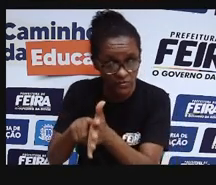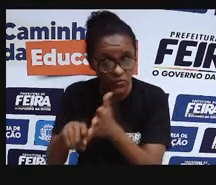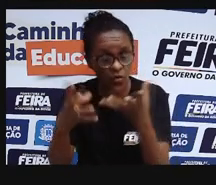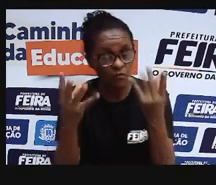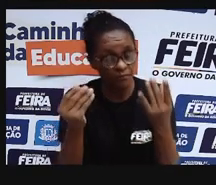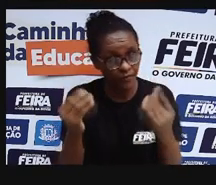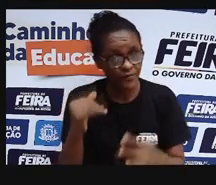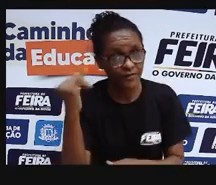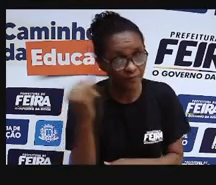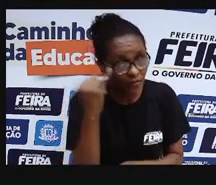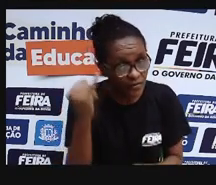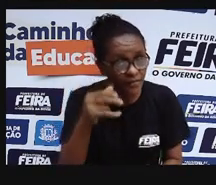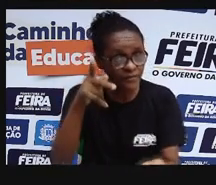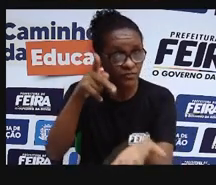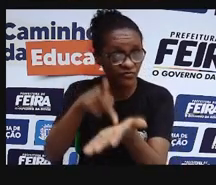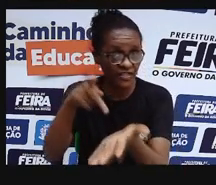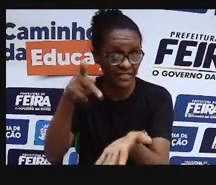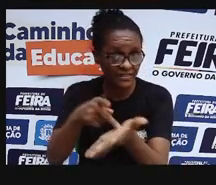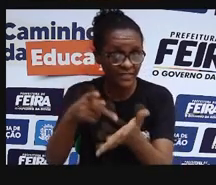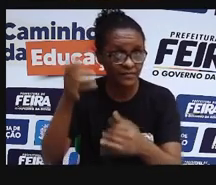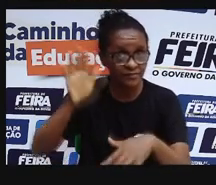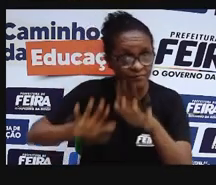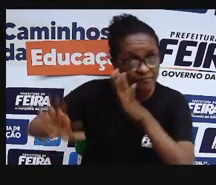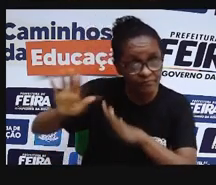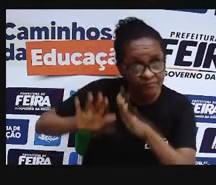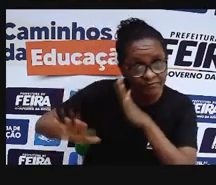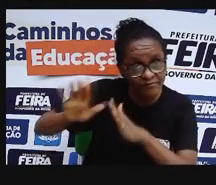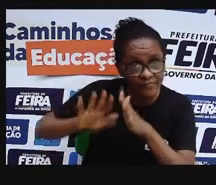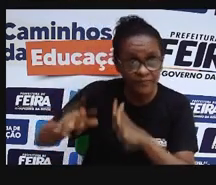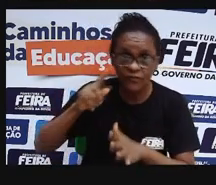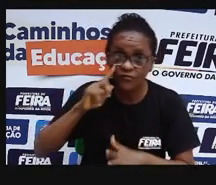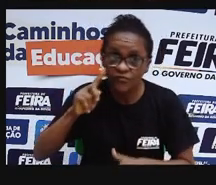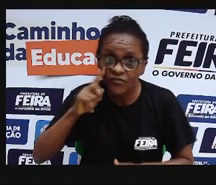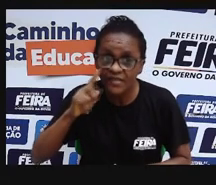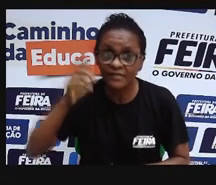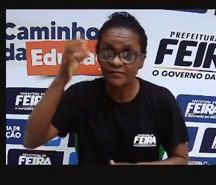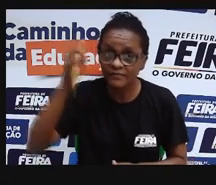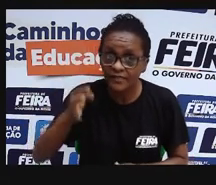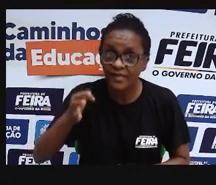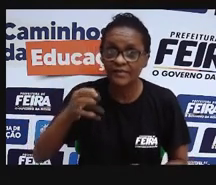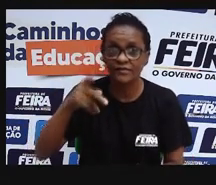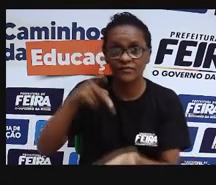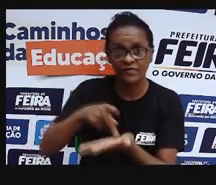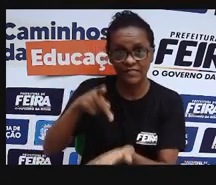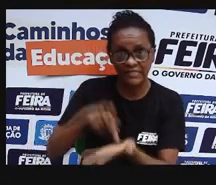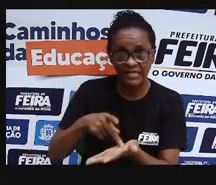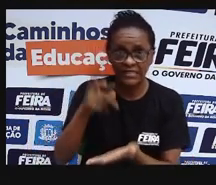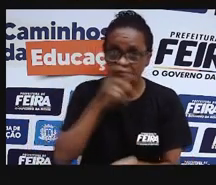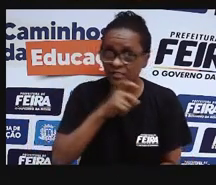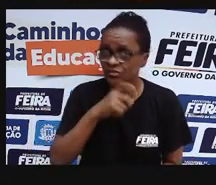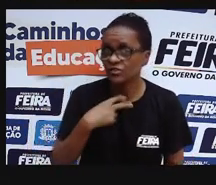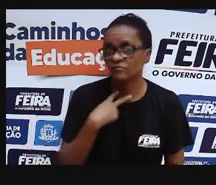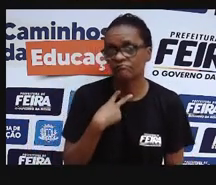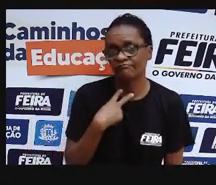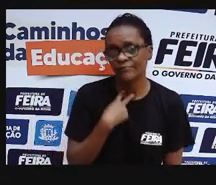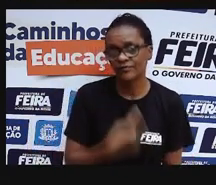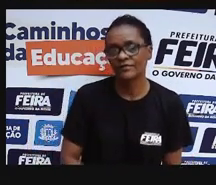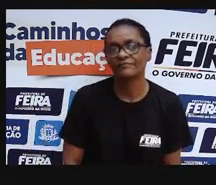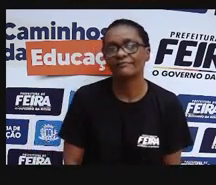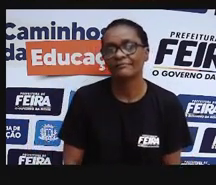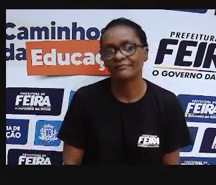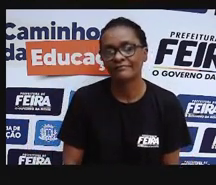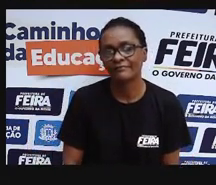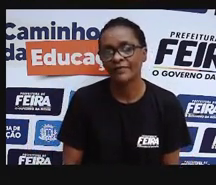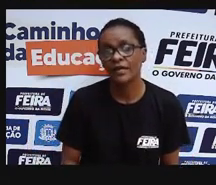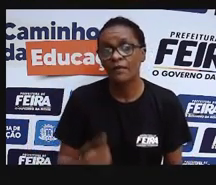Então, tenham sempre esse cuidado também de trazer informações para as pessoas ao seu redor de coisas